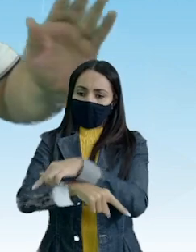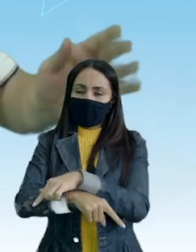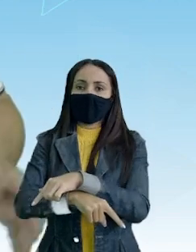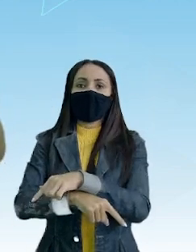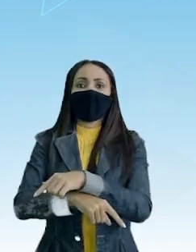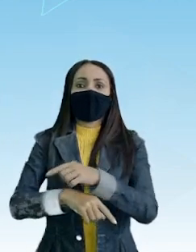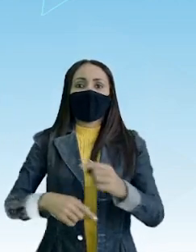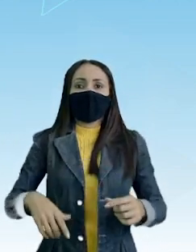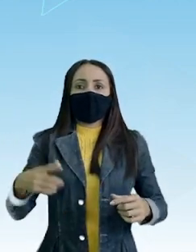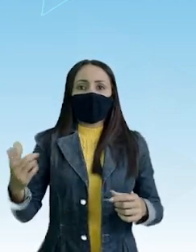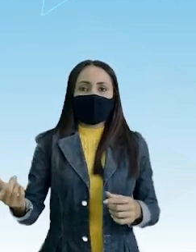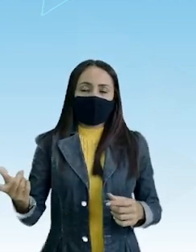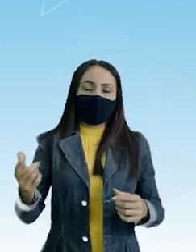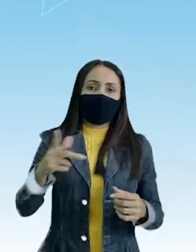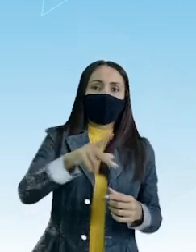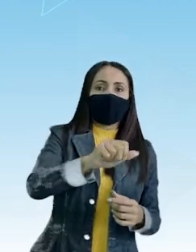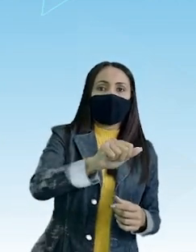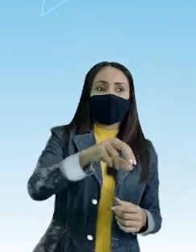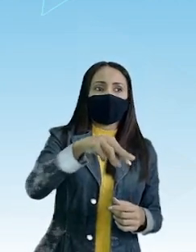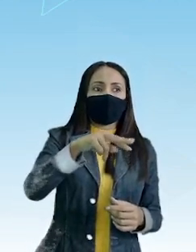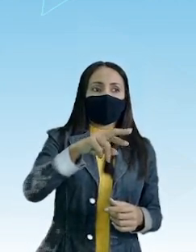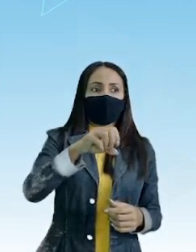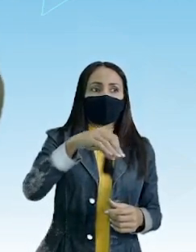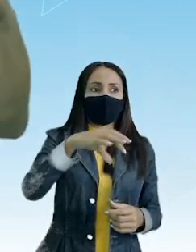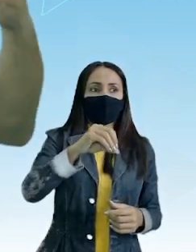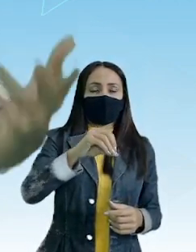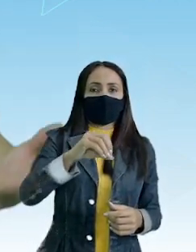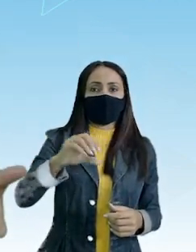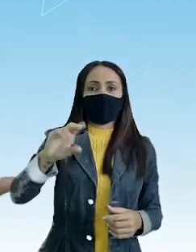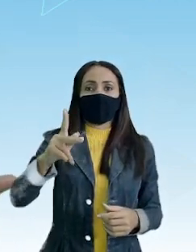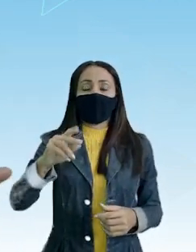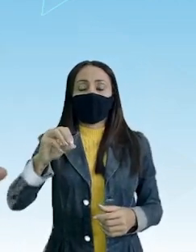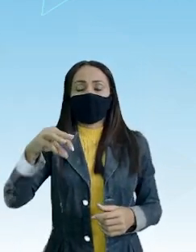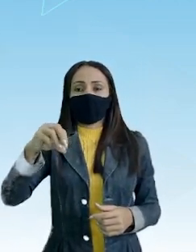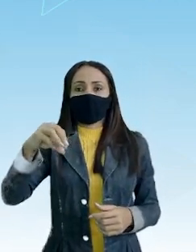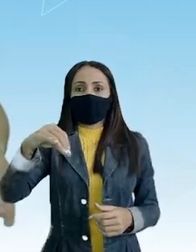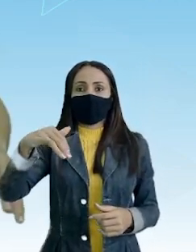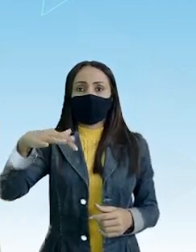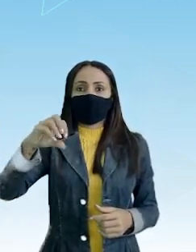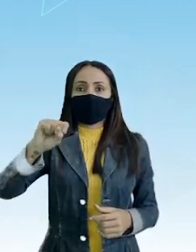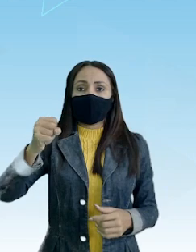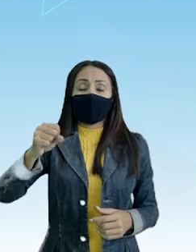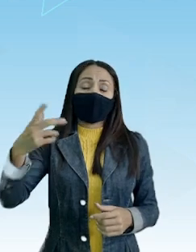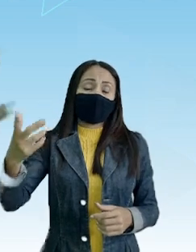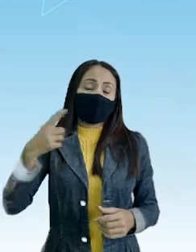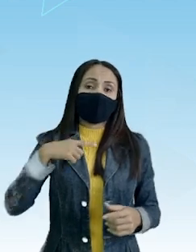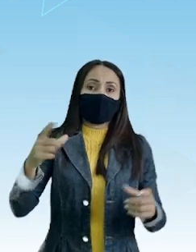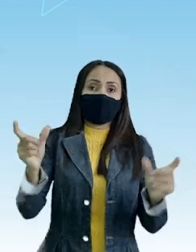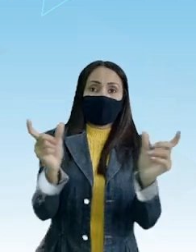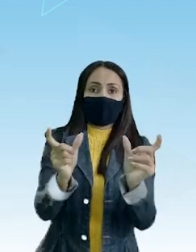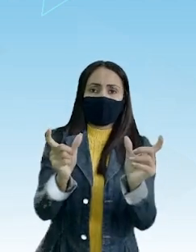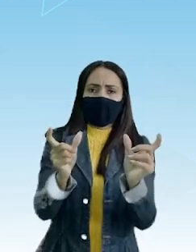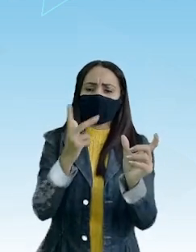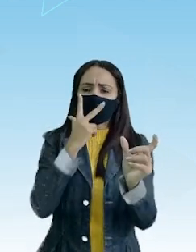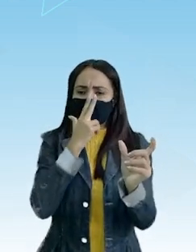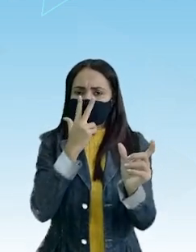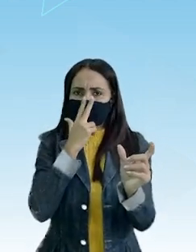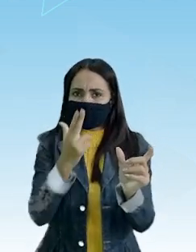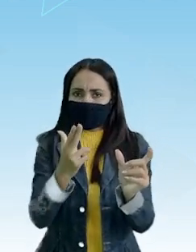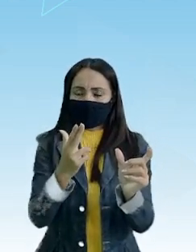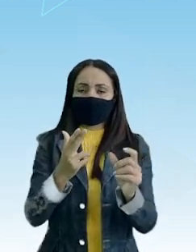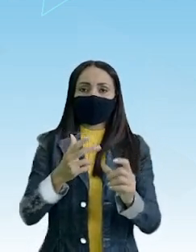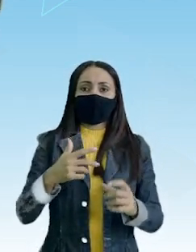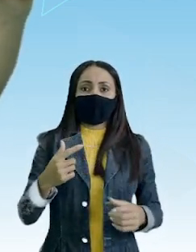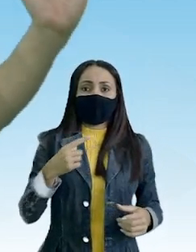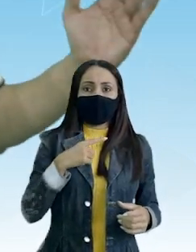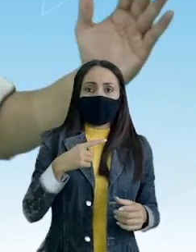Parônimos E homônimos Certo E lembrar Que os homônimos Nós temos Que são palavras Parecidas Aí nós temos